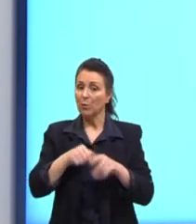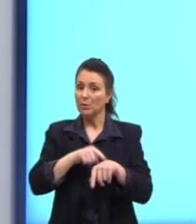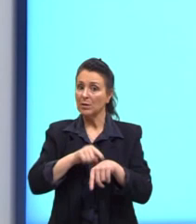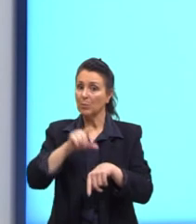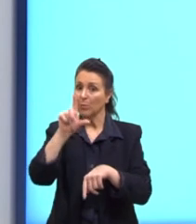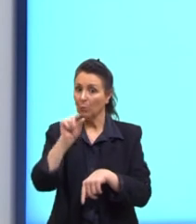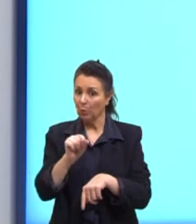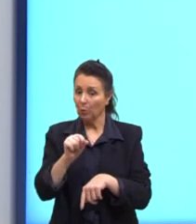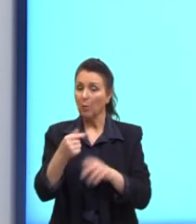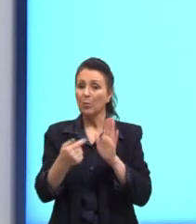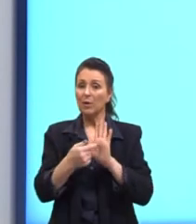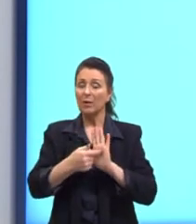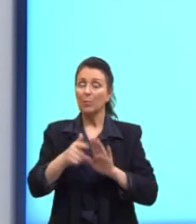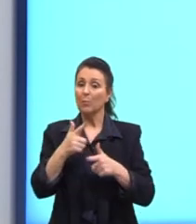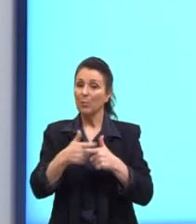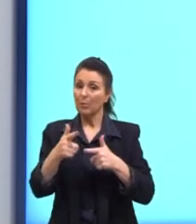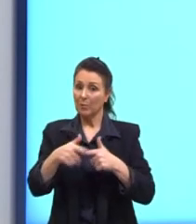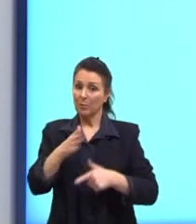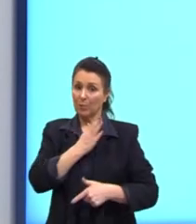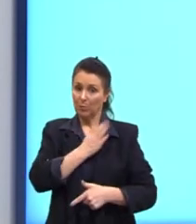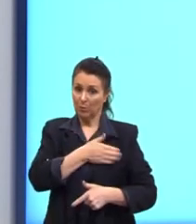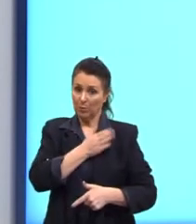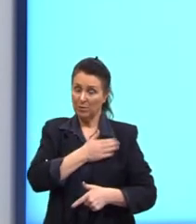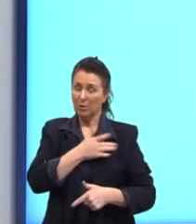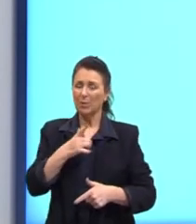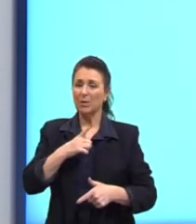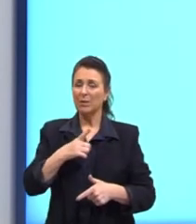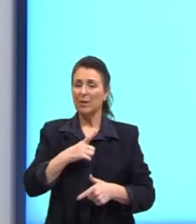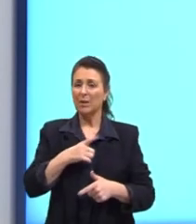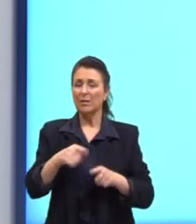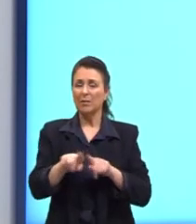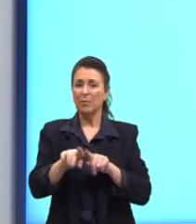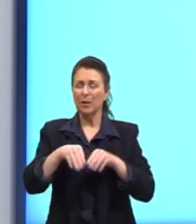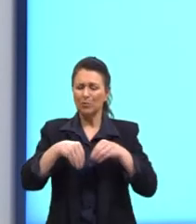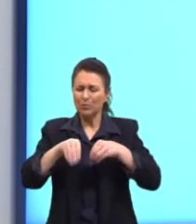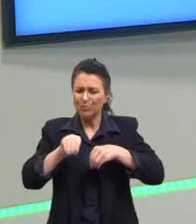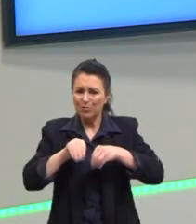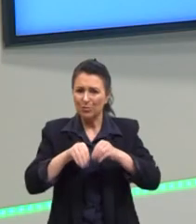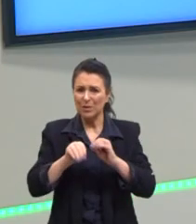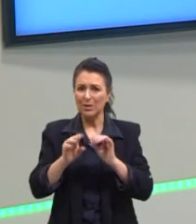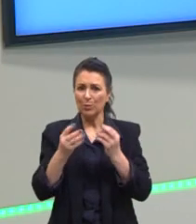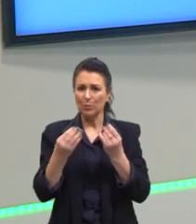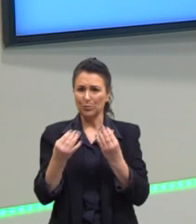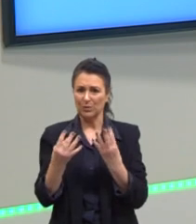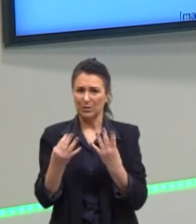cardíacos renais e oculares, além de problemas na flexão dos dedos.